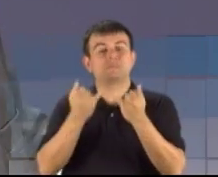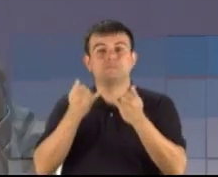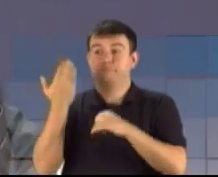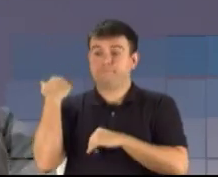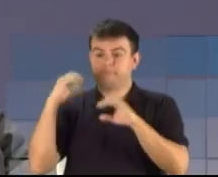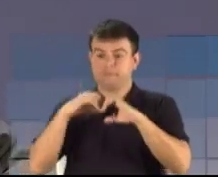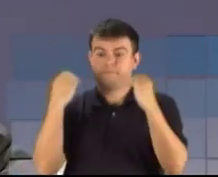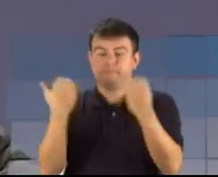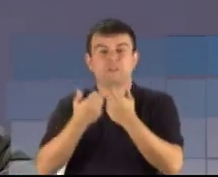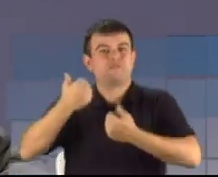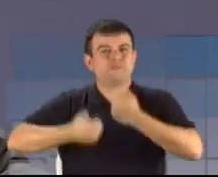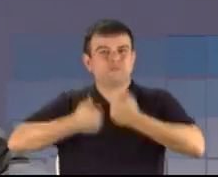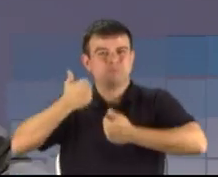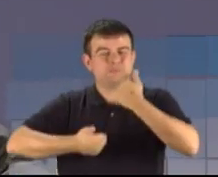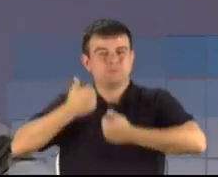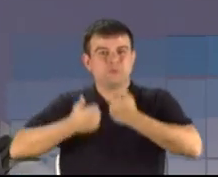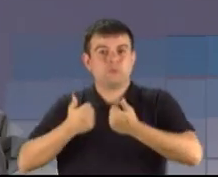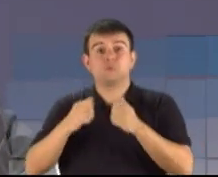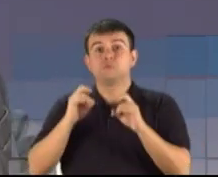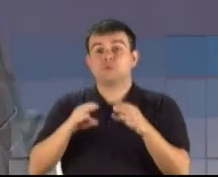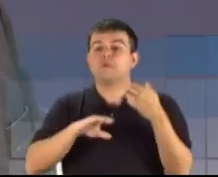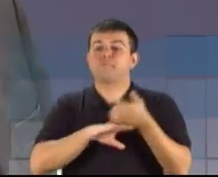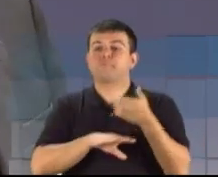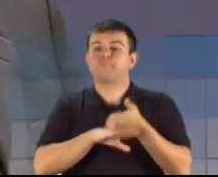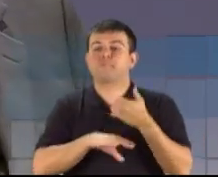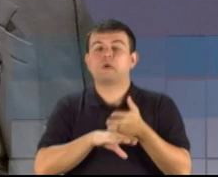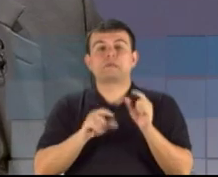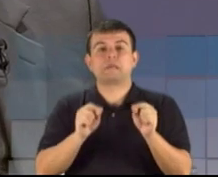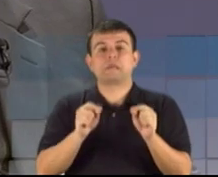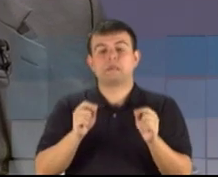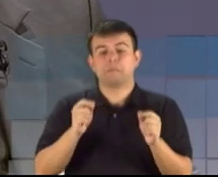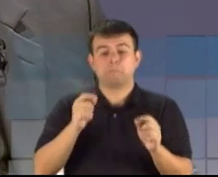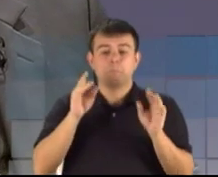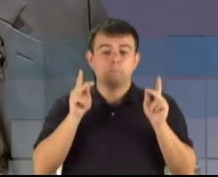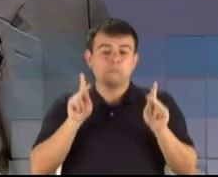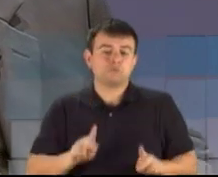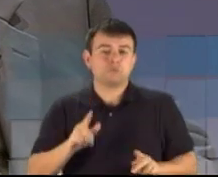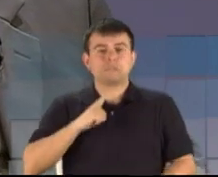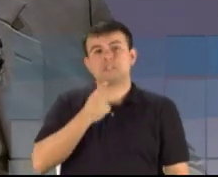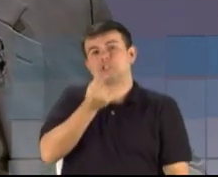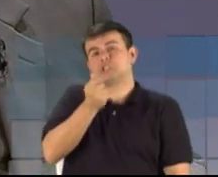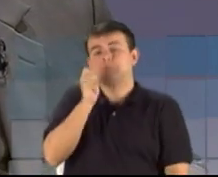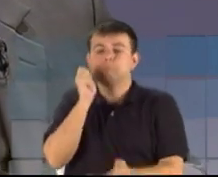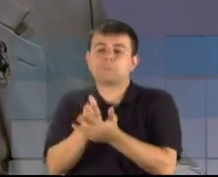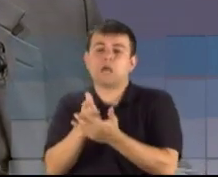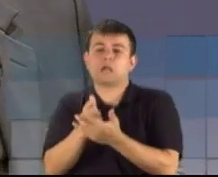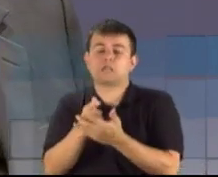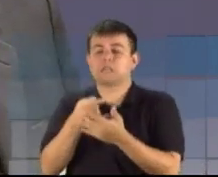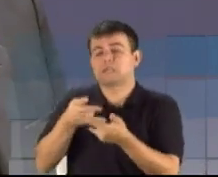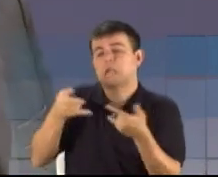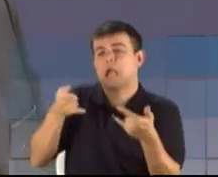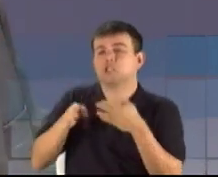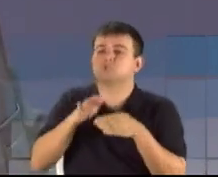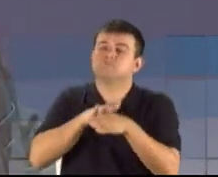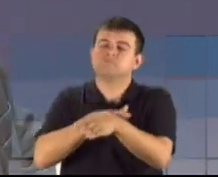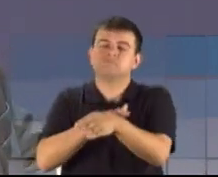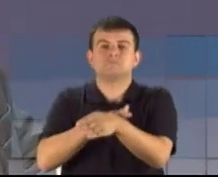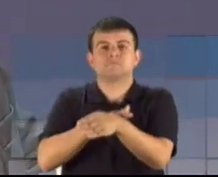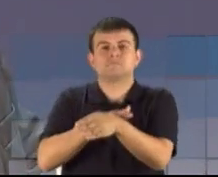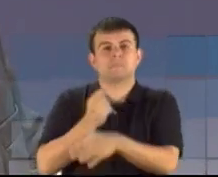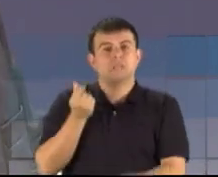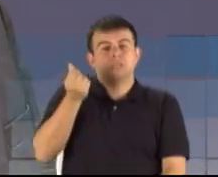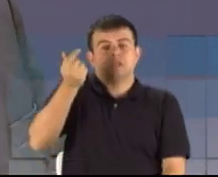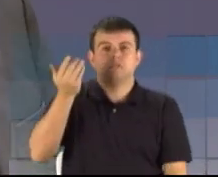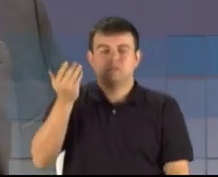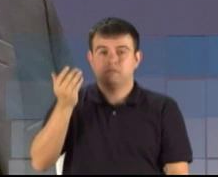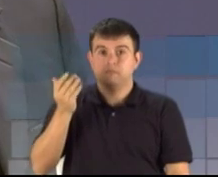frequentados por pessoas que podiam pagar altos preços do ingresso e que, no fim, graças a Deus se tornou